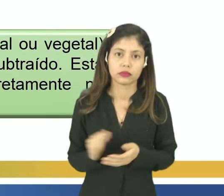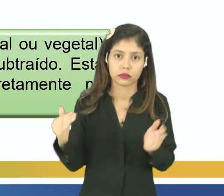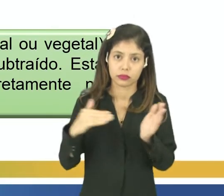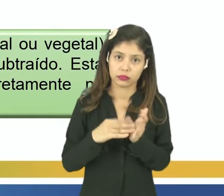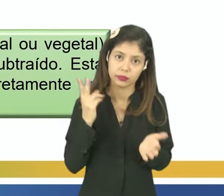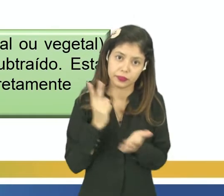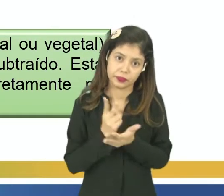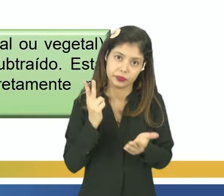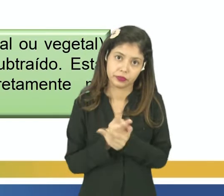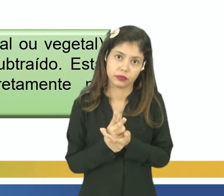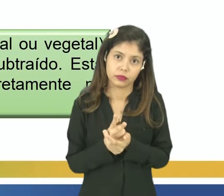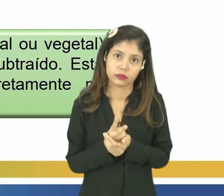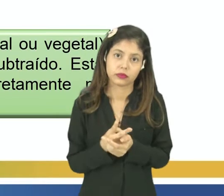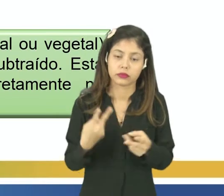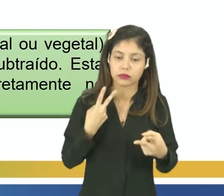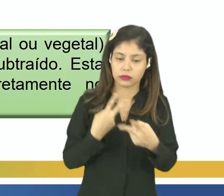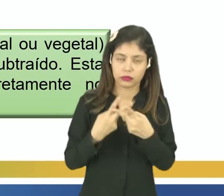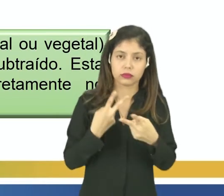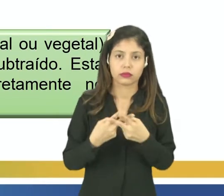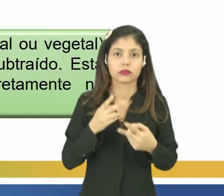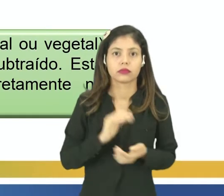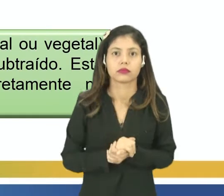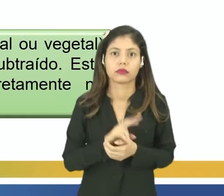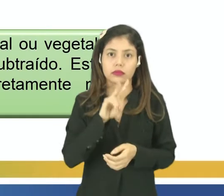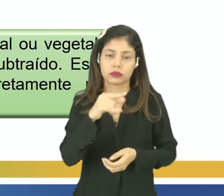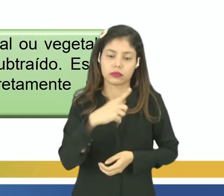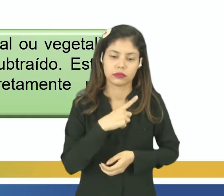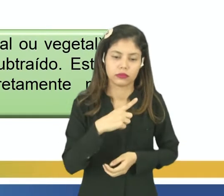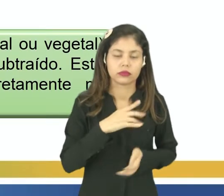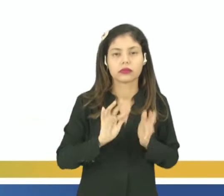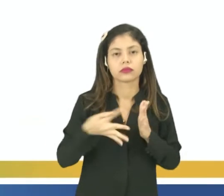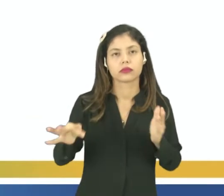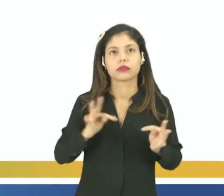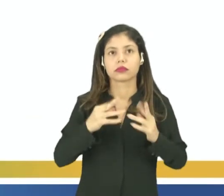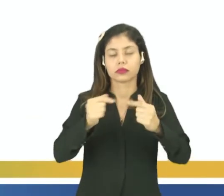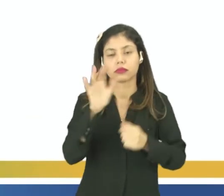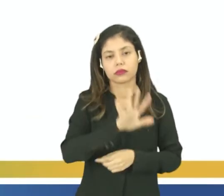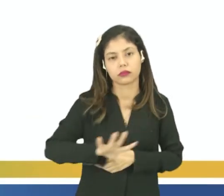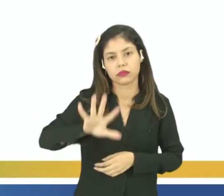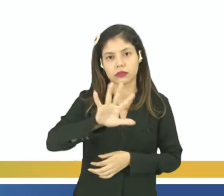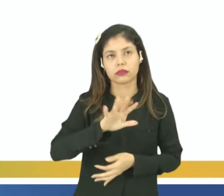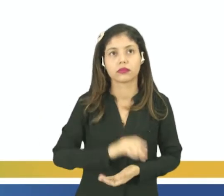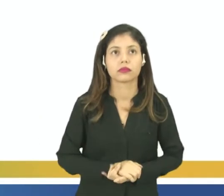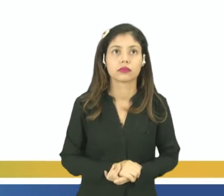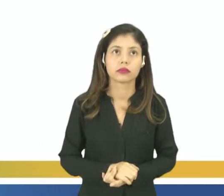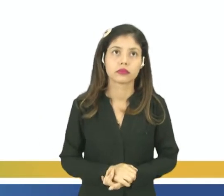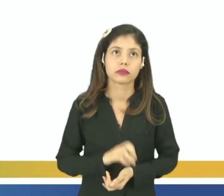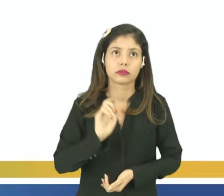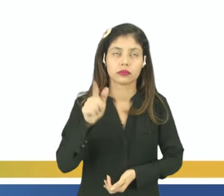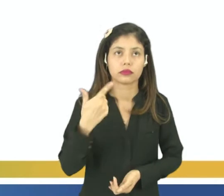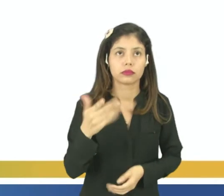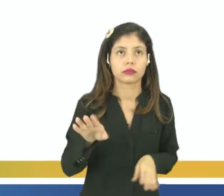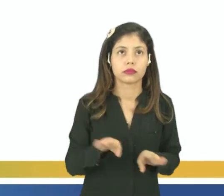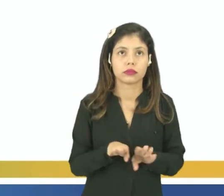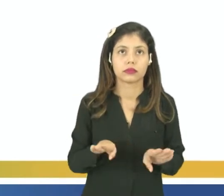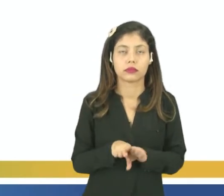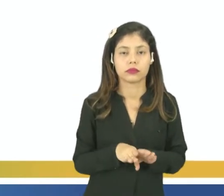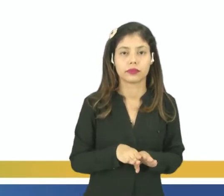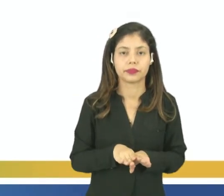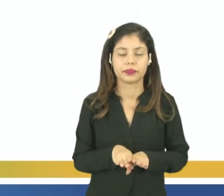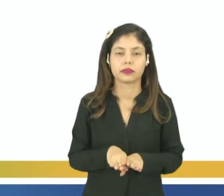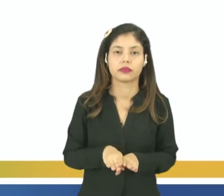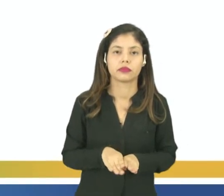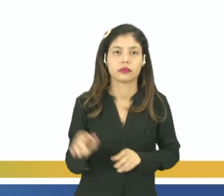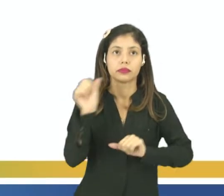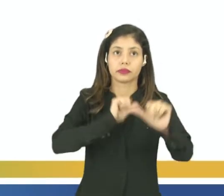até reações em cadeia e vai repercutir diretamente no funcionamento de todo o ecossistema. Uma outra interferência que a gente tem é o caso